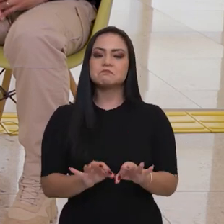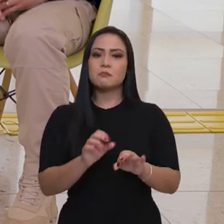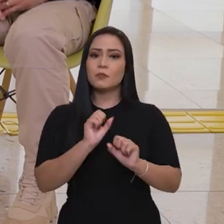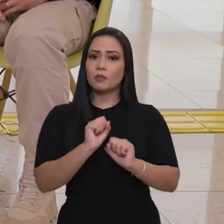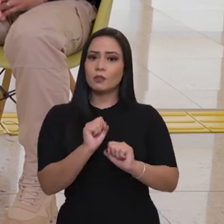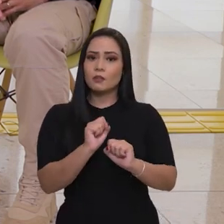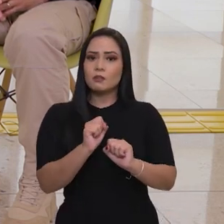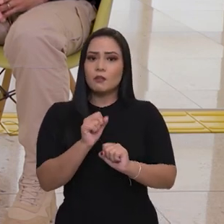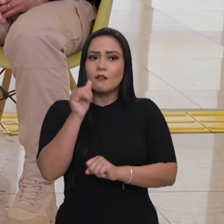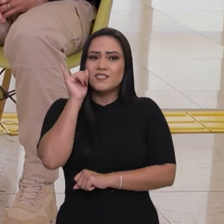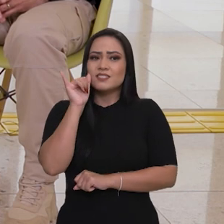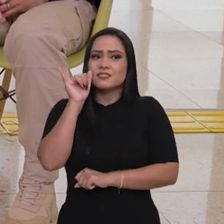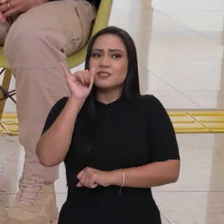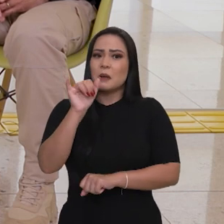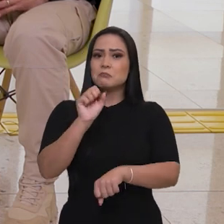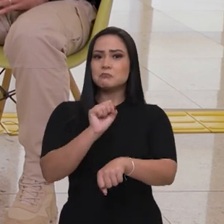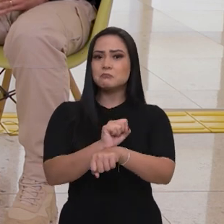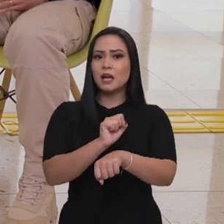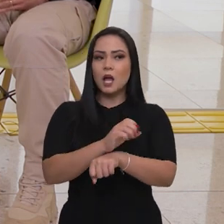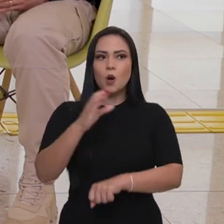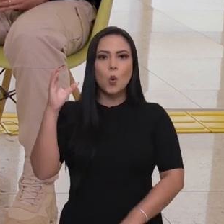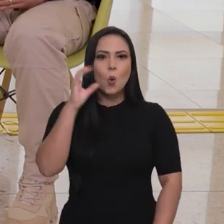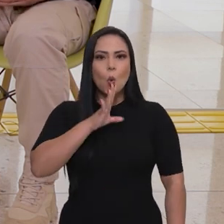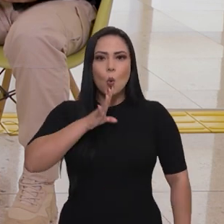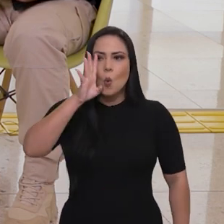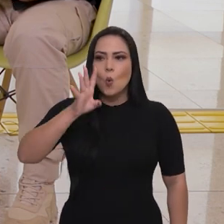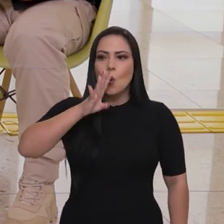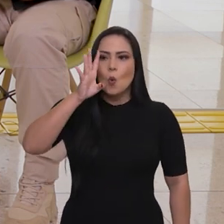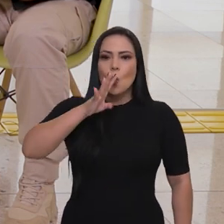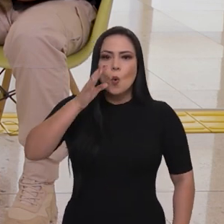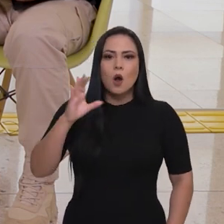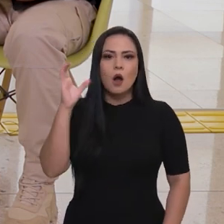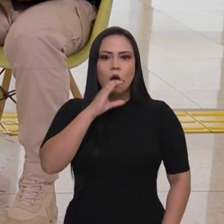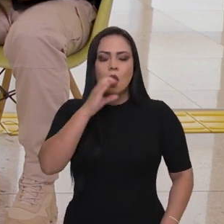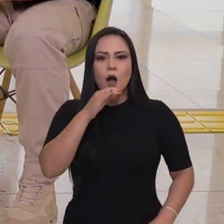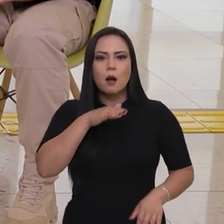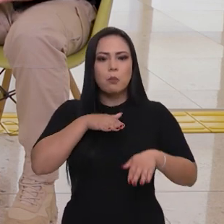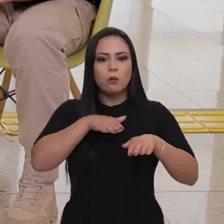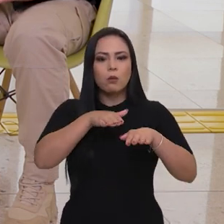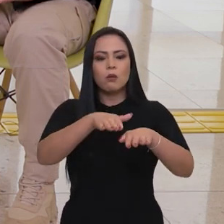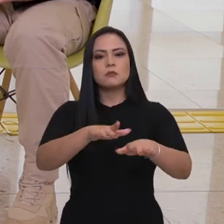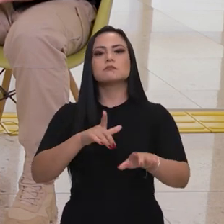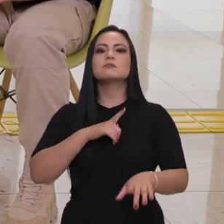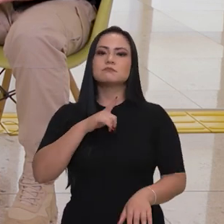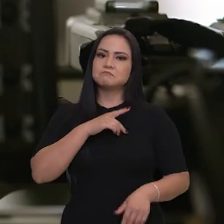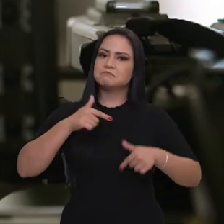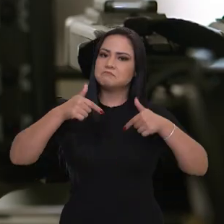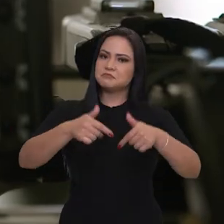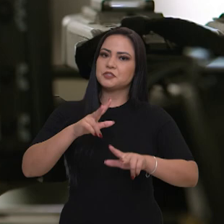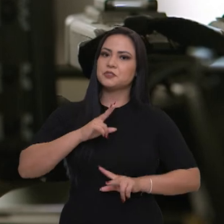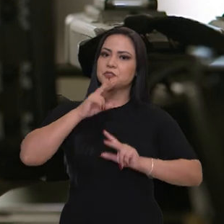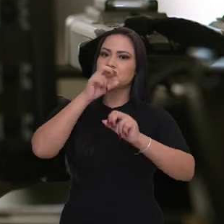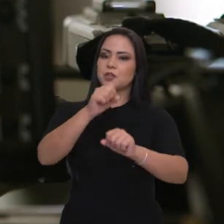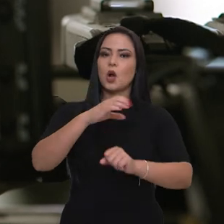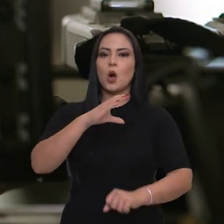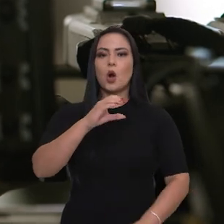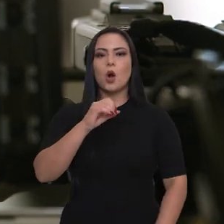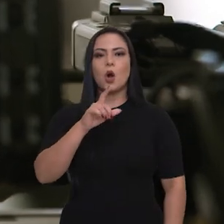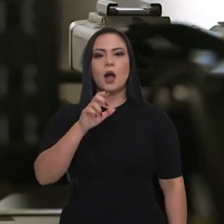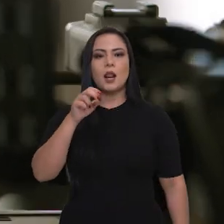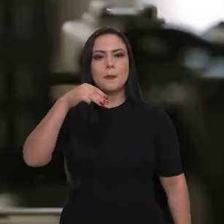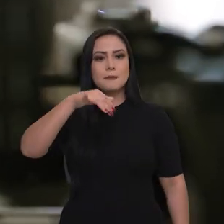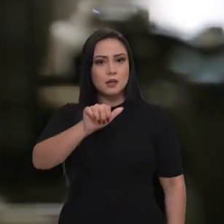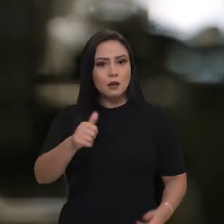velocidade, atuamos também muito fortemente no combate à alcoolemia, hoje, e